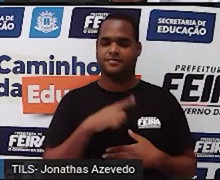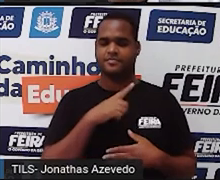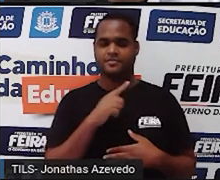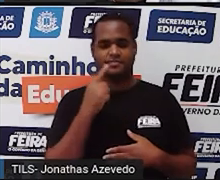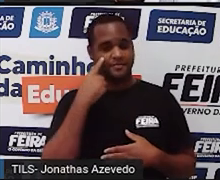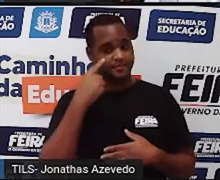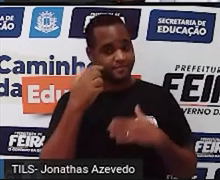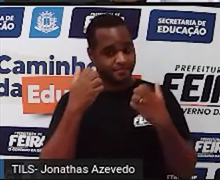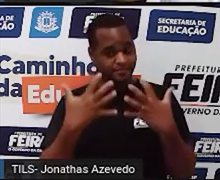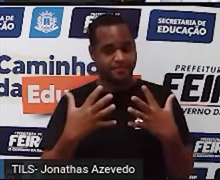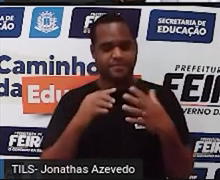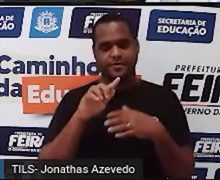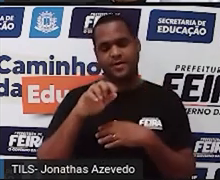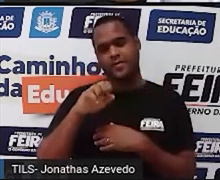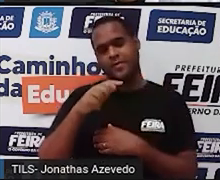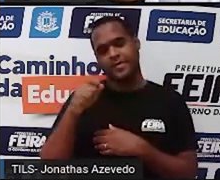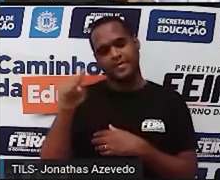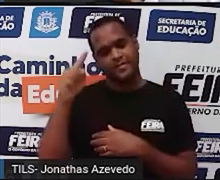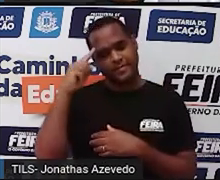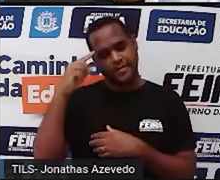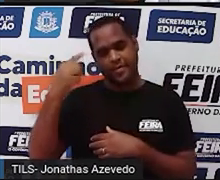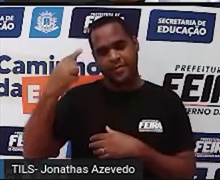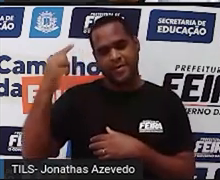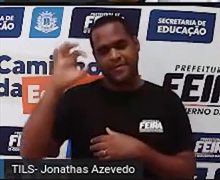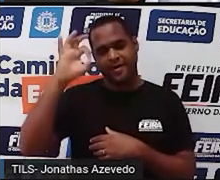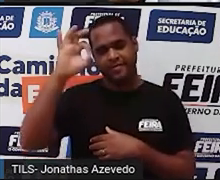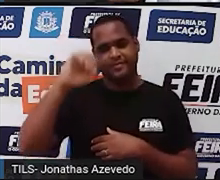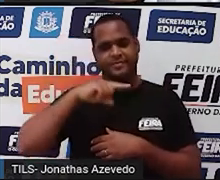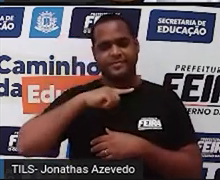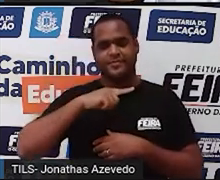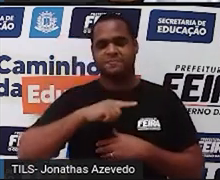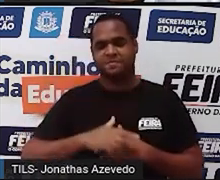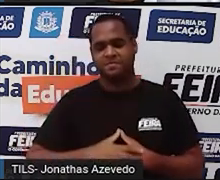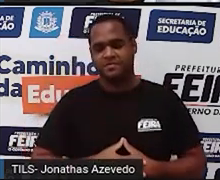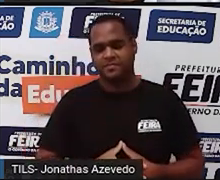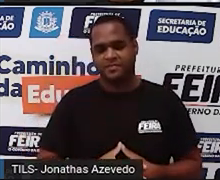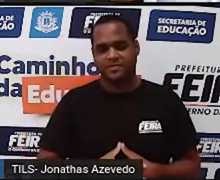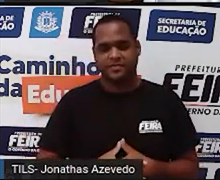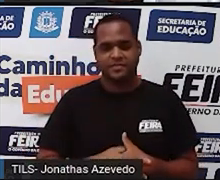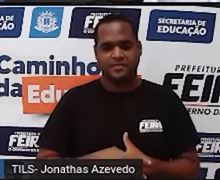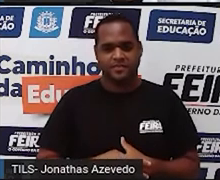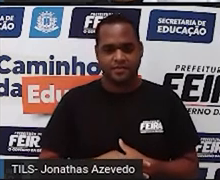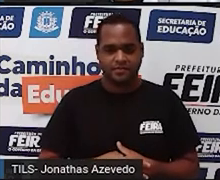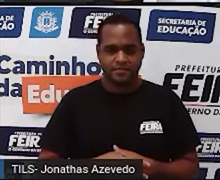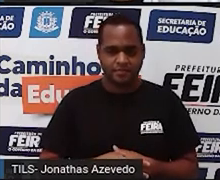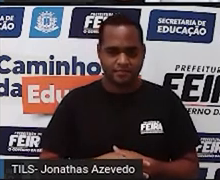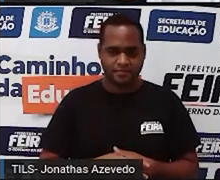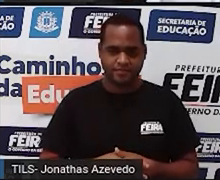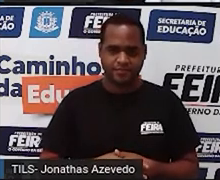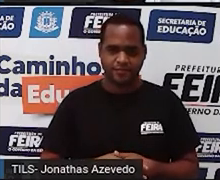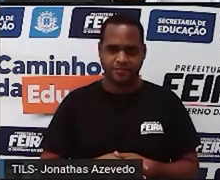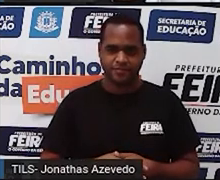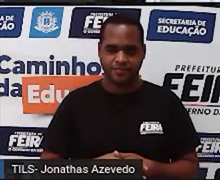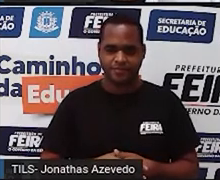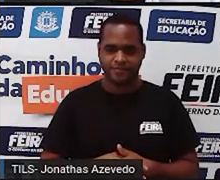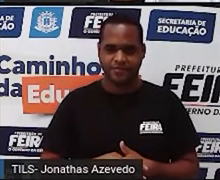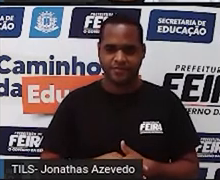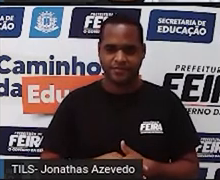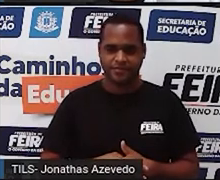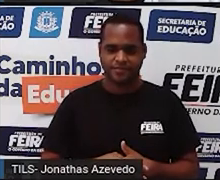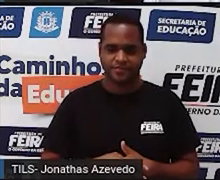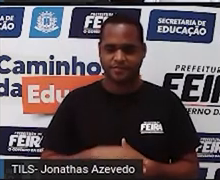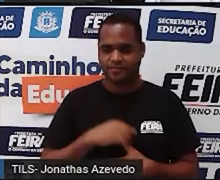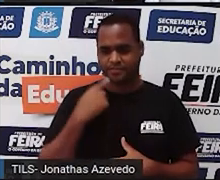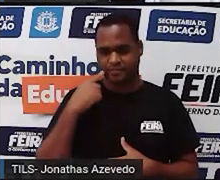equação do primeiro grau. Tá bom? Isso daí é uma equação